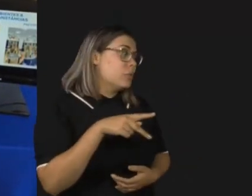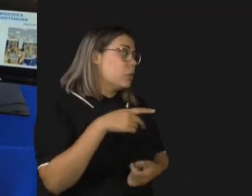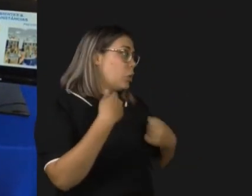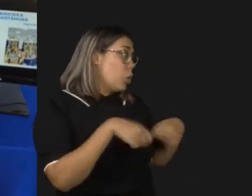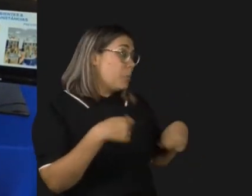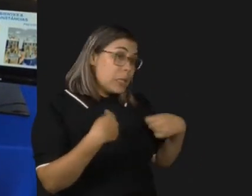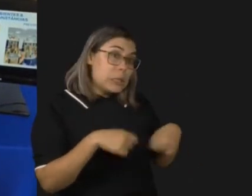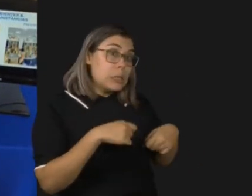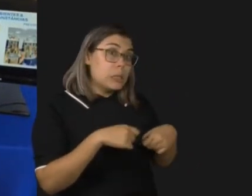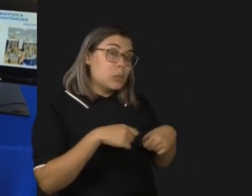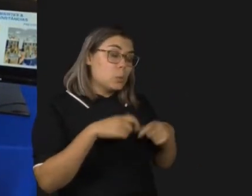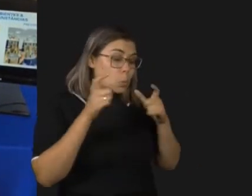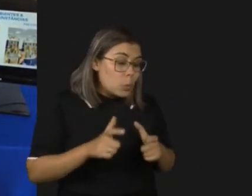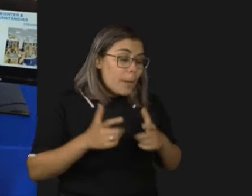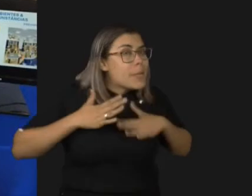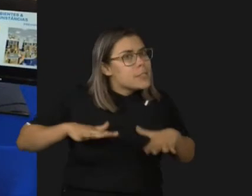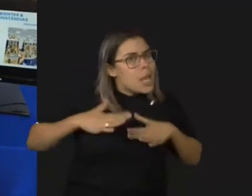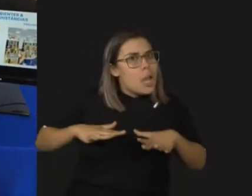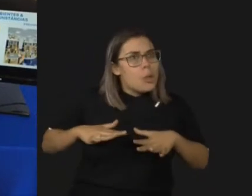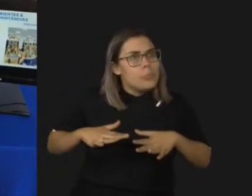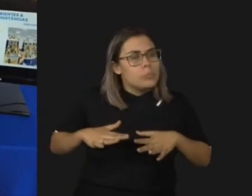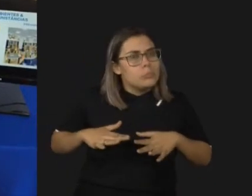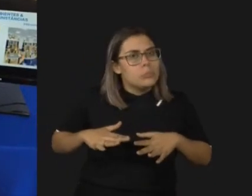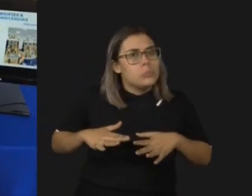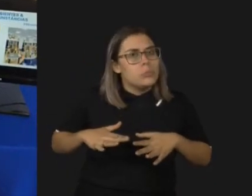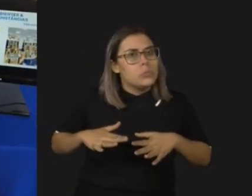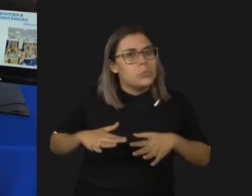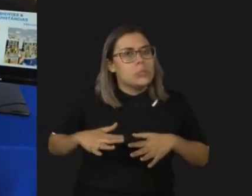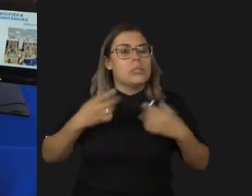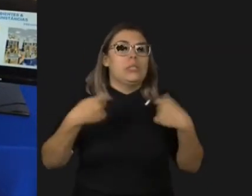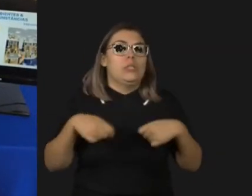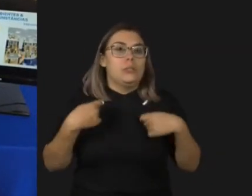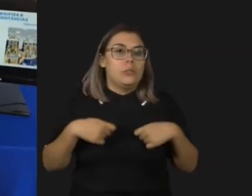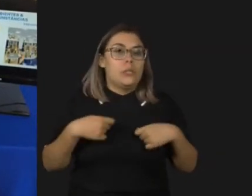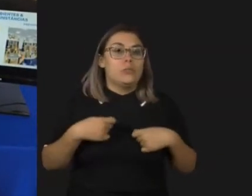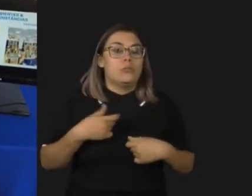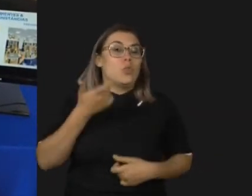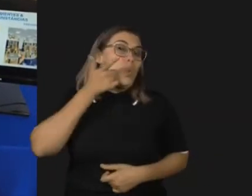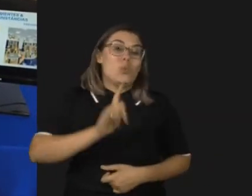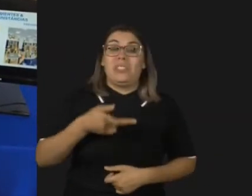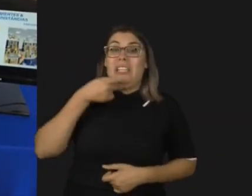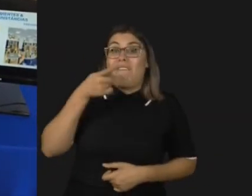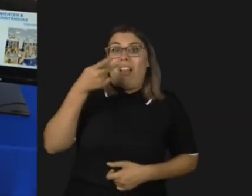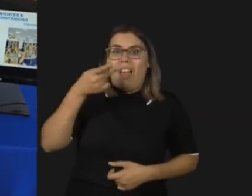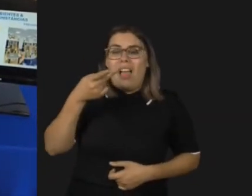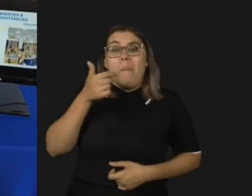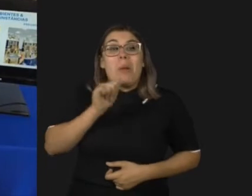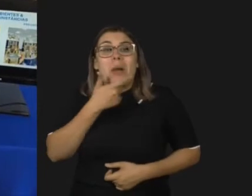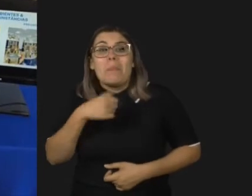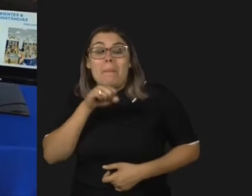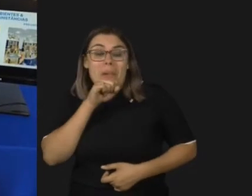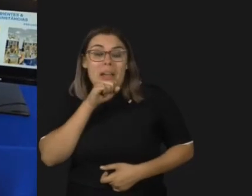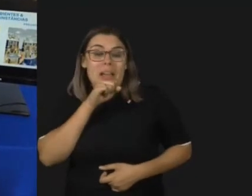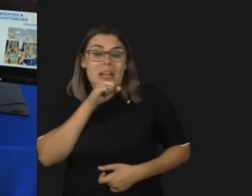preciso de um ambiente organizado. Mas eu não tinha traquejo, então a minha mãe fazia isso. Meu pai fazia isso. Dizia,